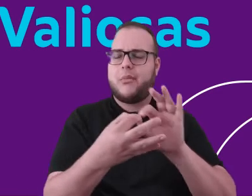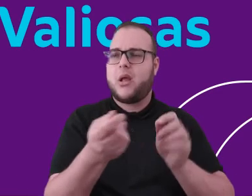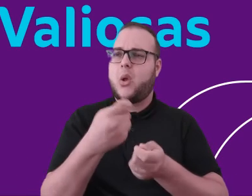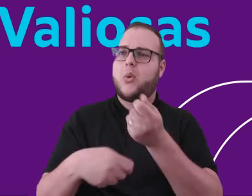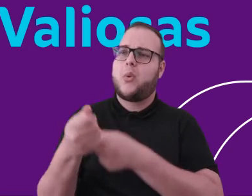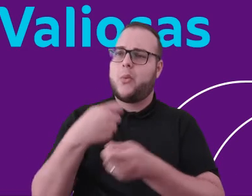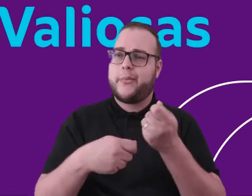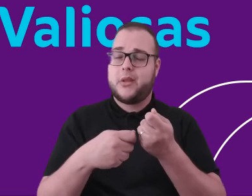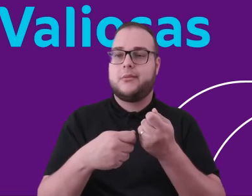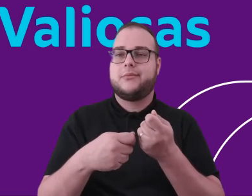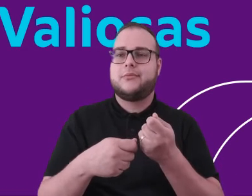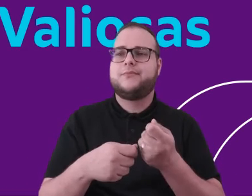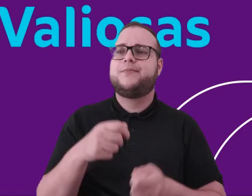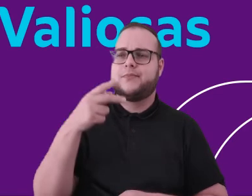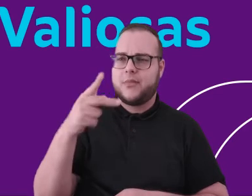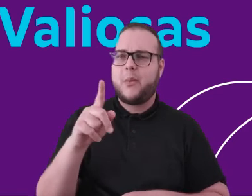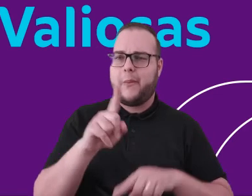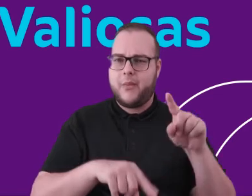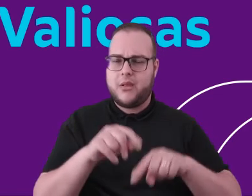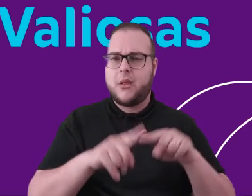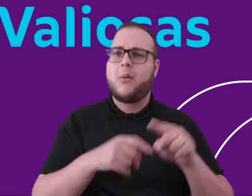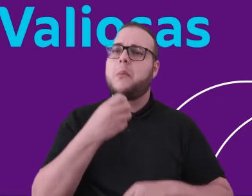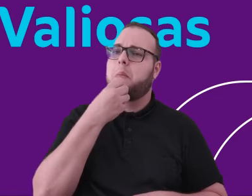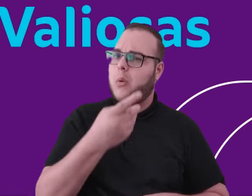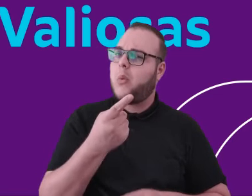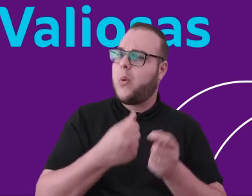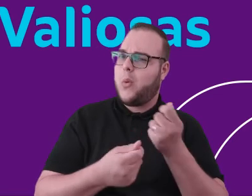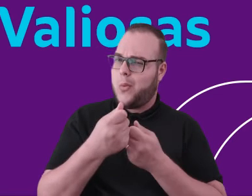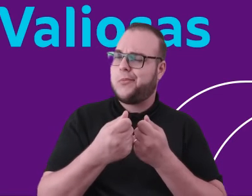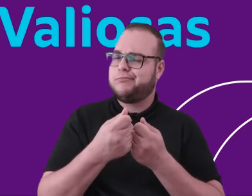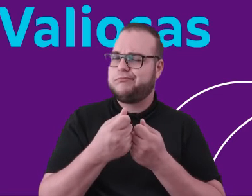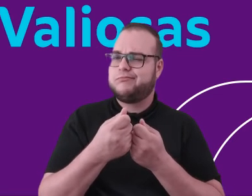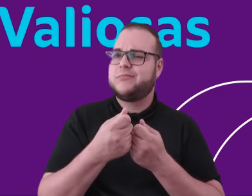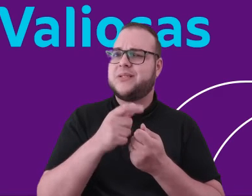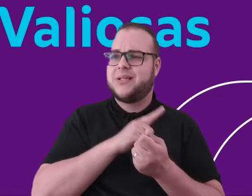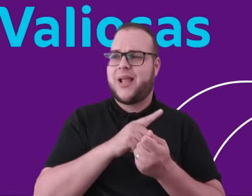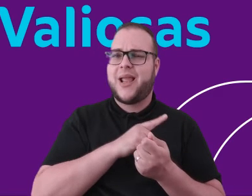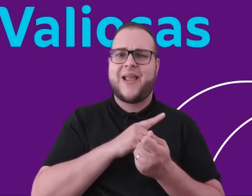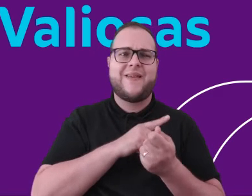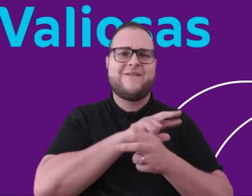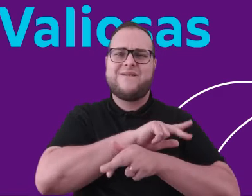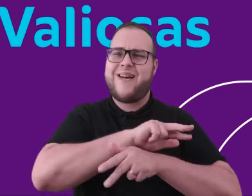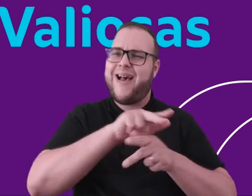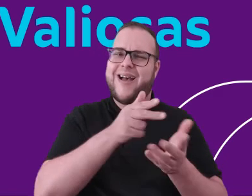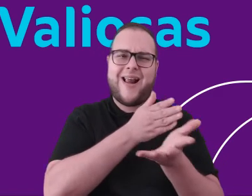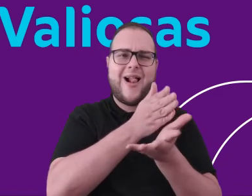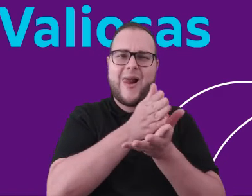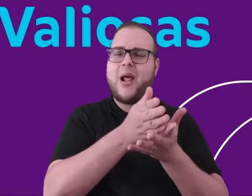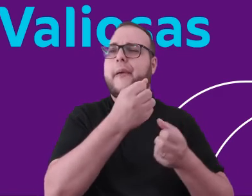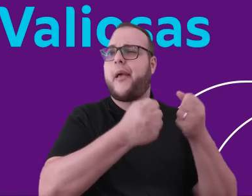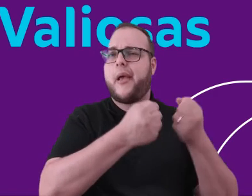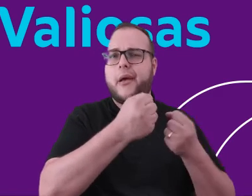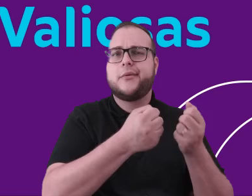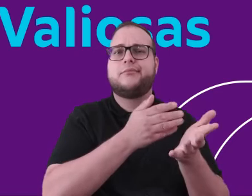na economia. Afinal, por ser um material versátil e econômico, ele está presente em diversos segmentos, como